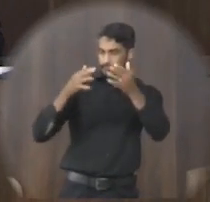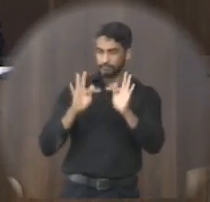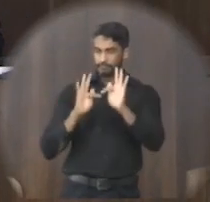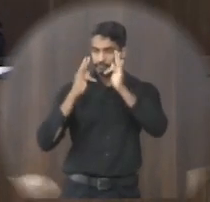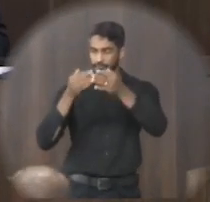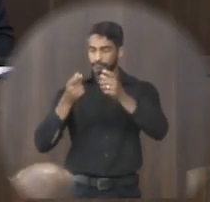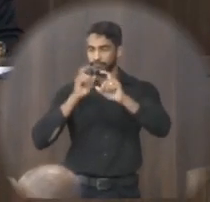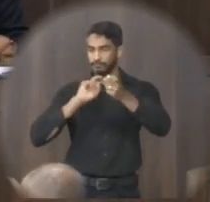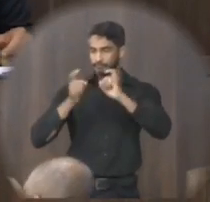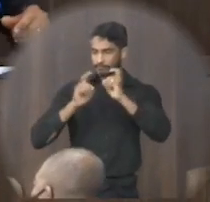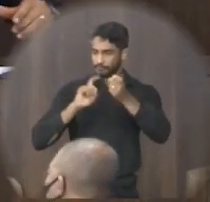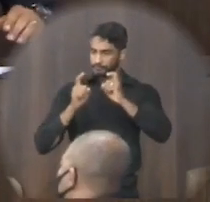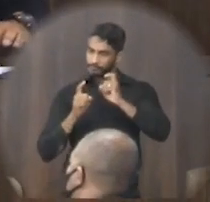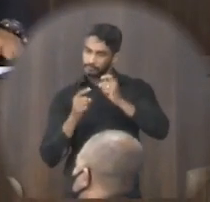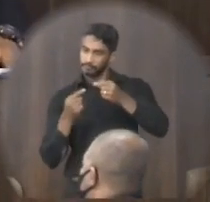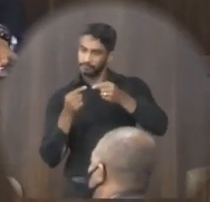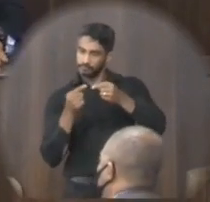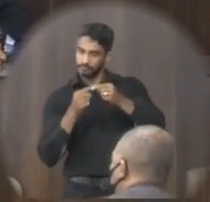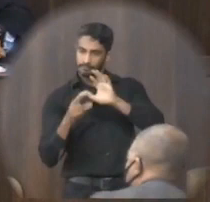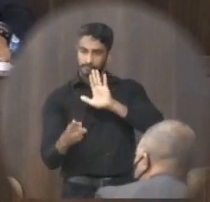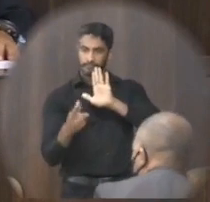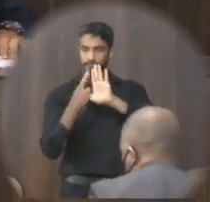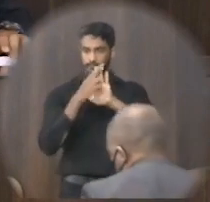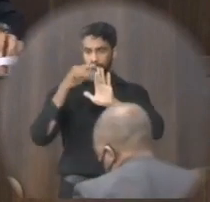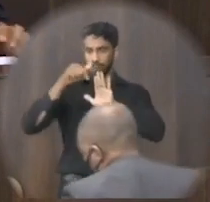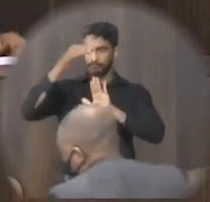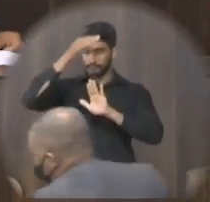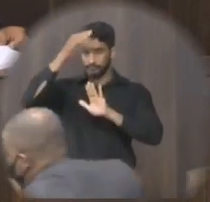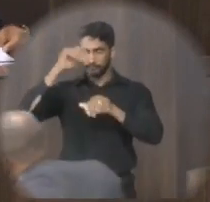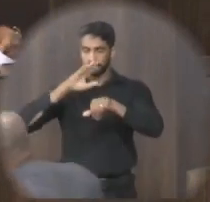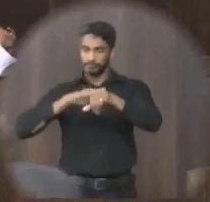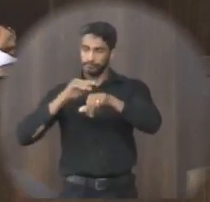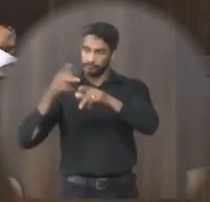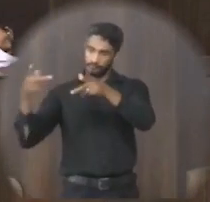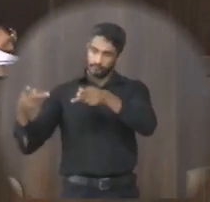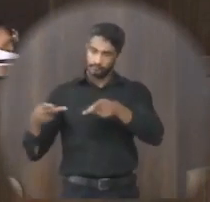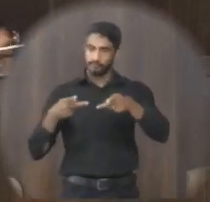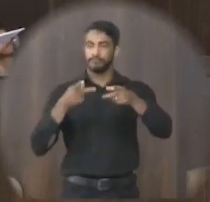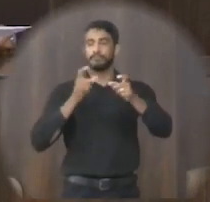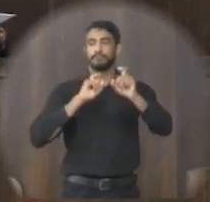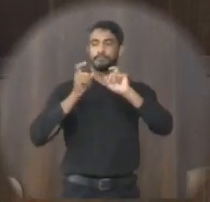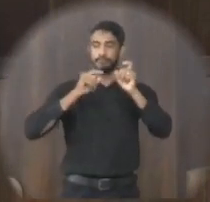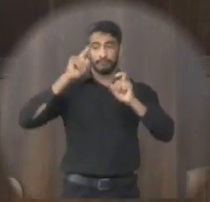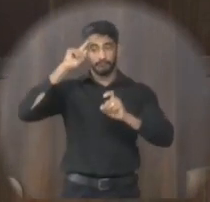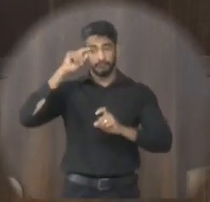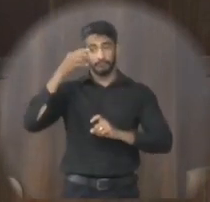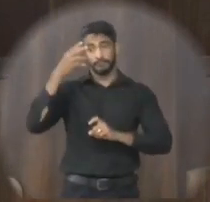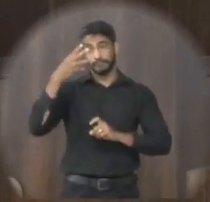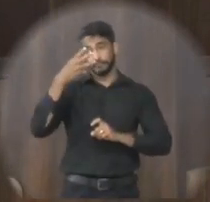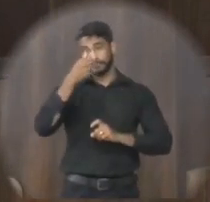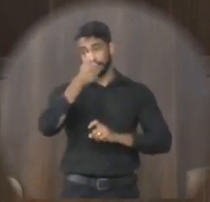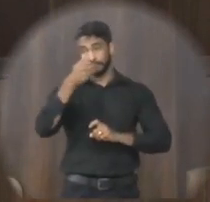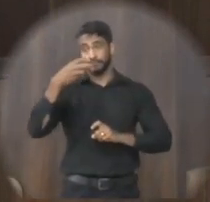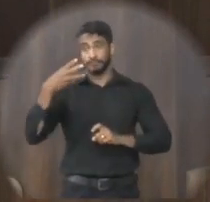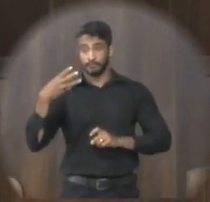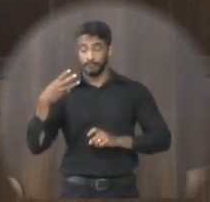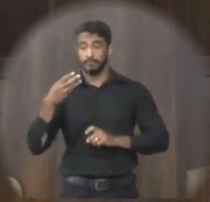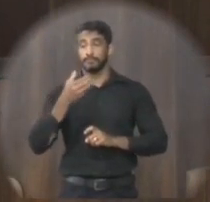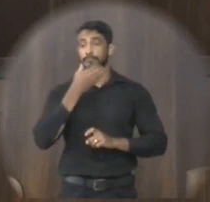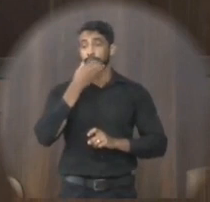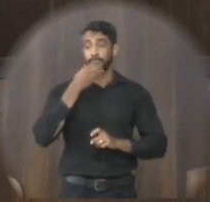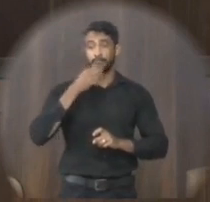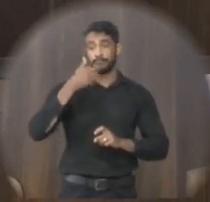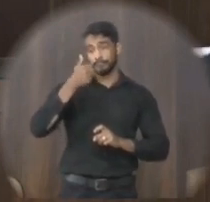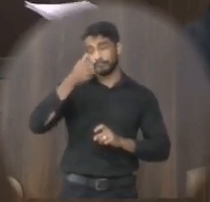encerrada a reunião conforme determina o regimento interno dessa casa convoco os vereadores para a ordinária deliberativa do dia 13 de dezembro segunda